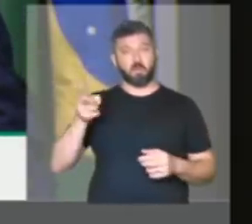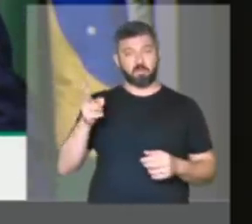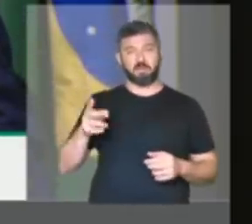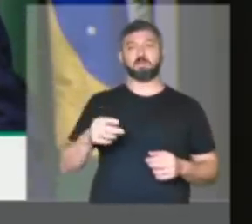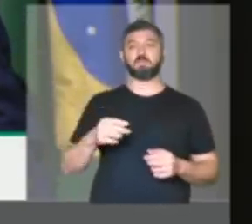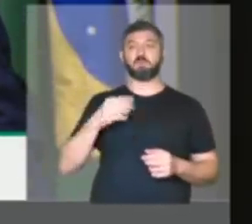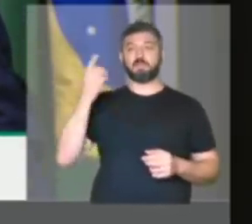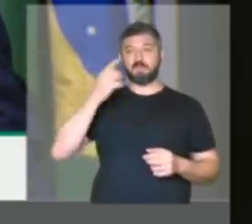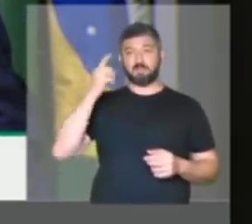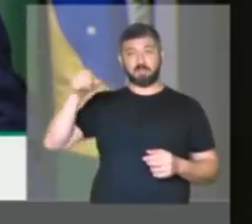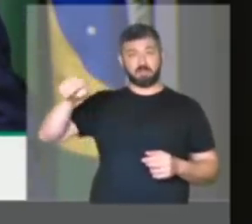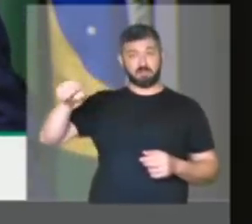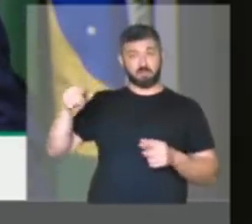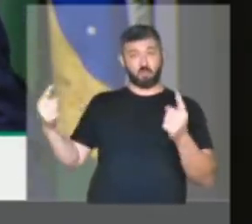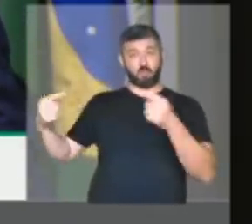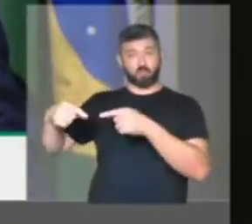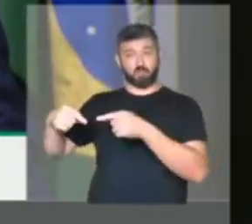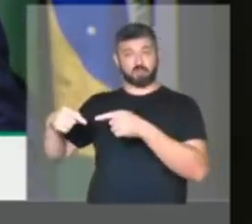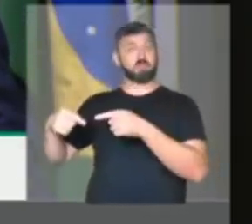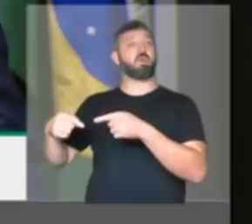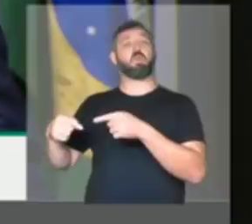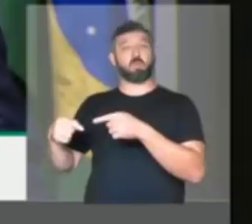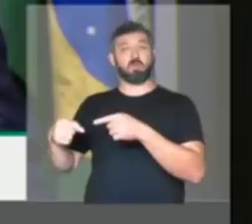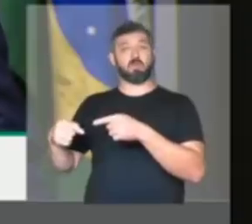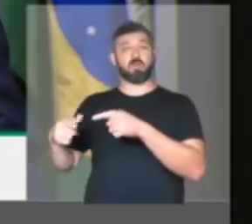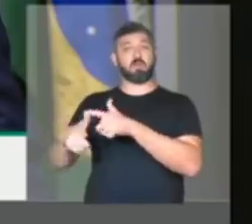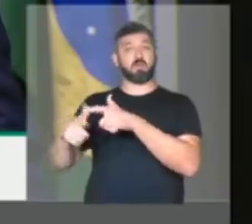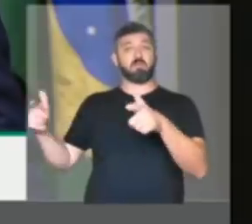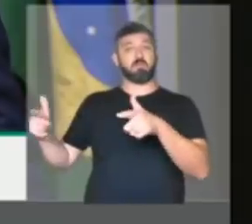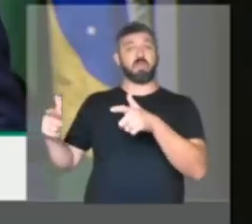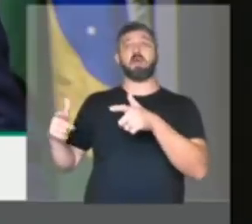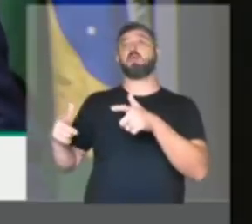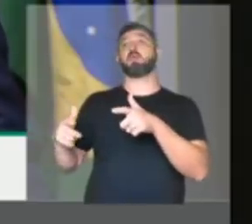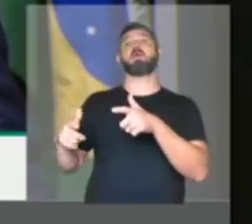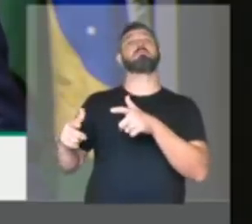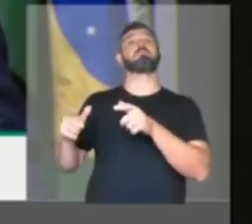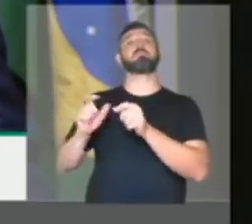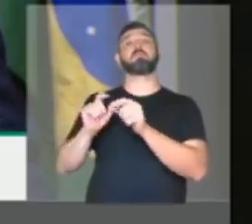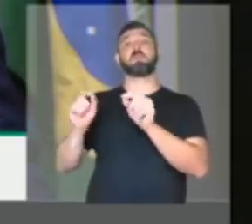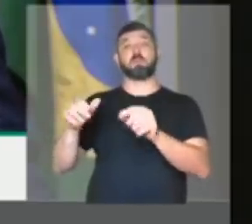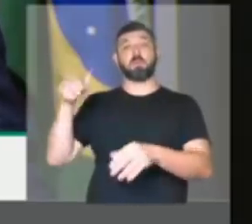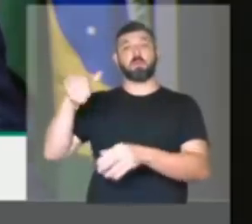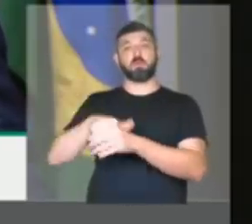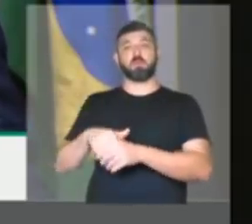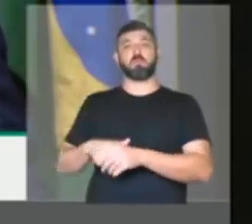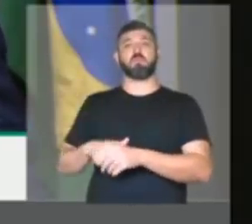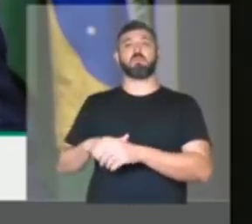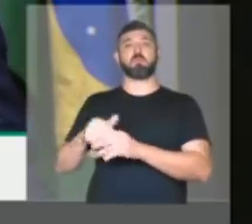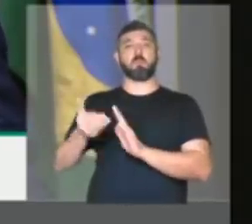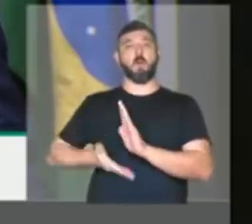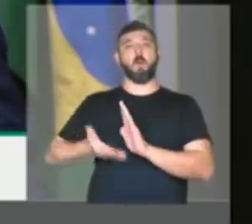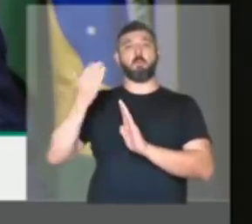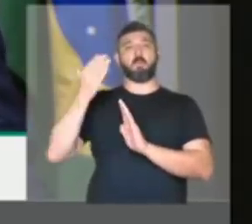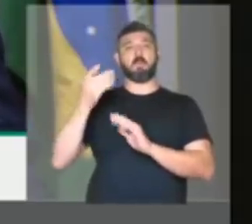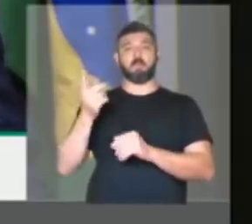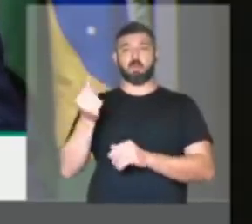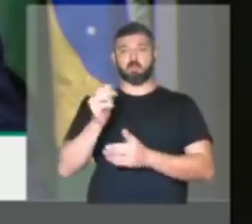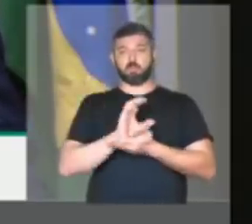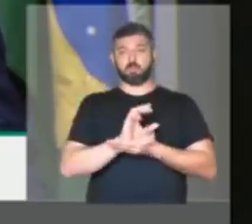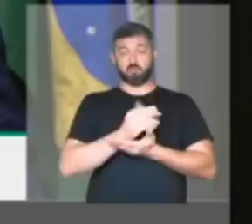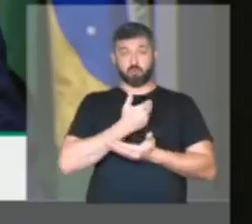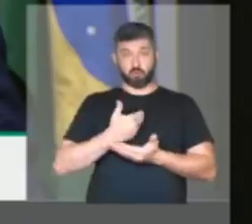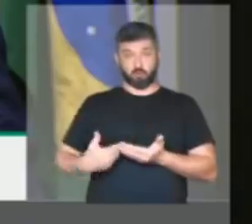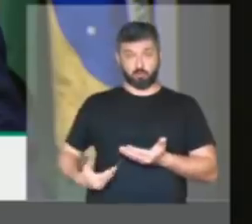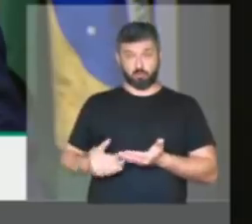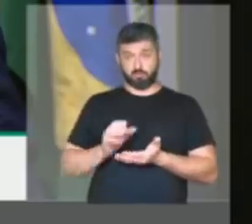parlamentares de oposição, em grande parte, em grande medida, votaram com aumento do destino do